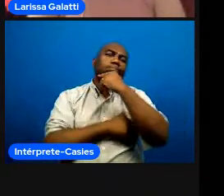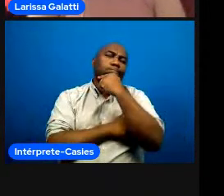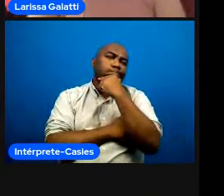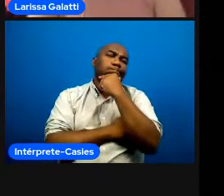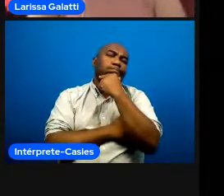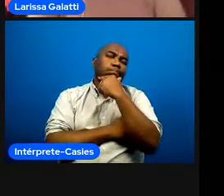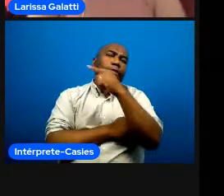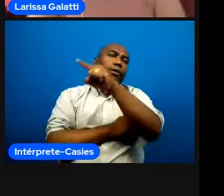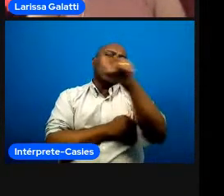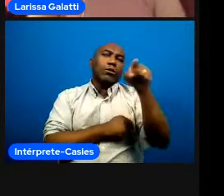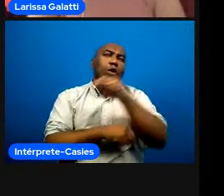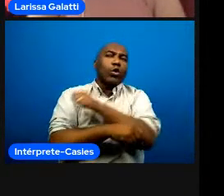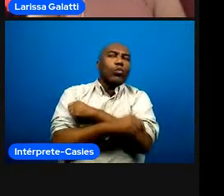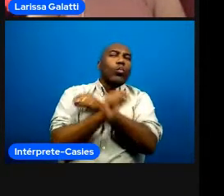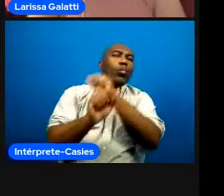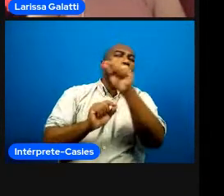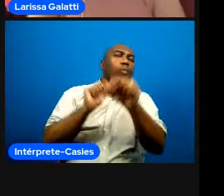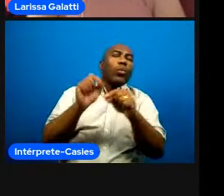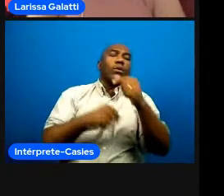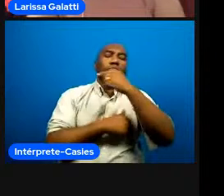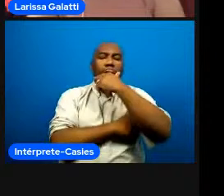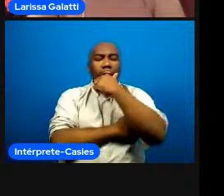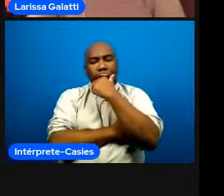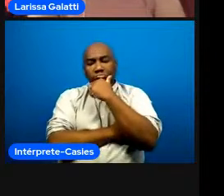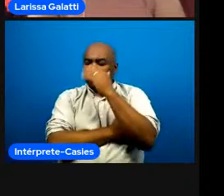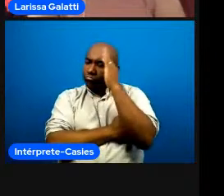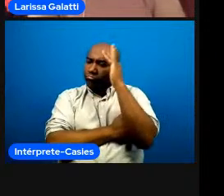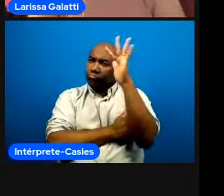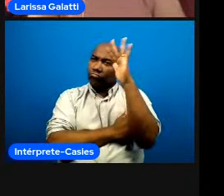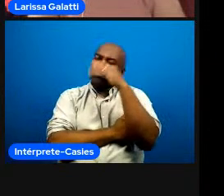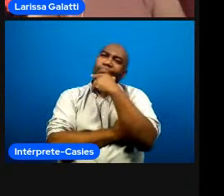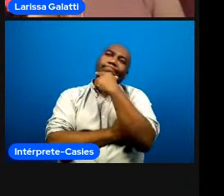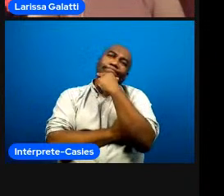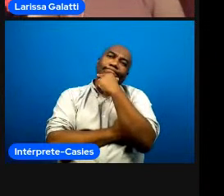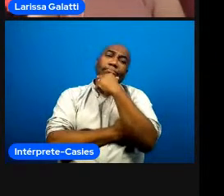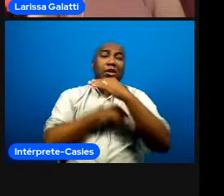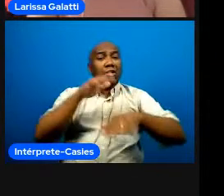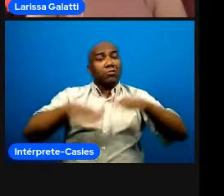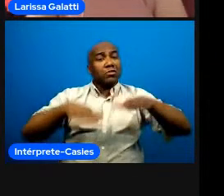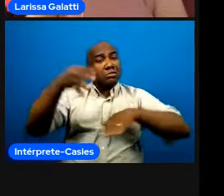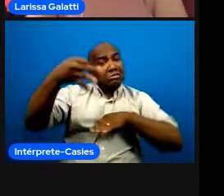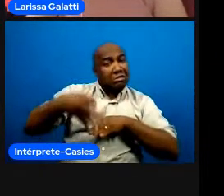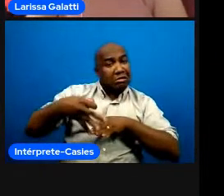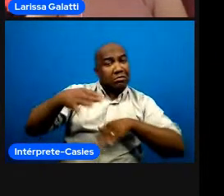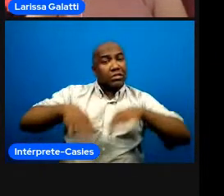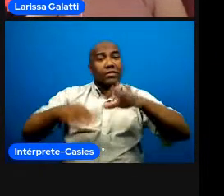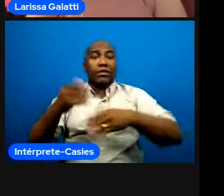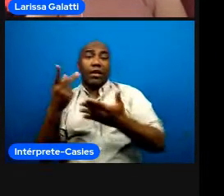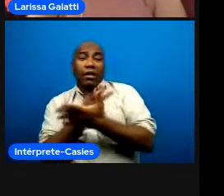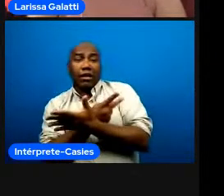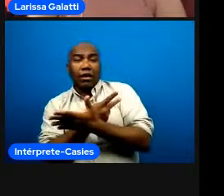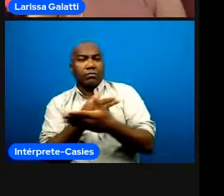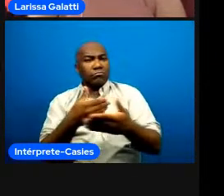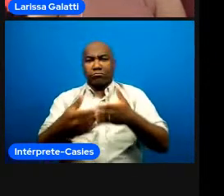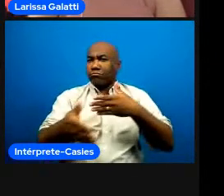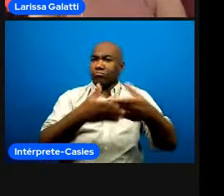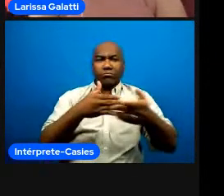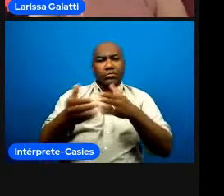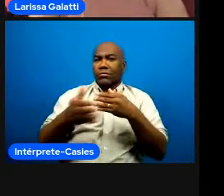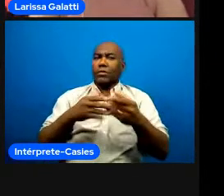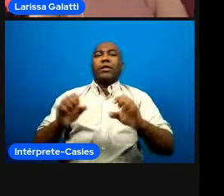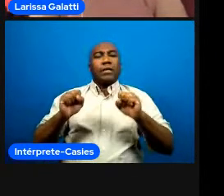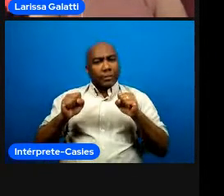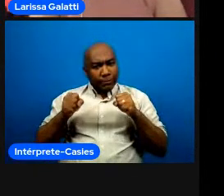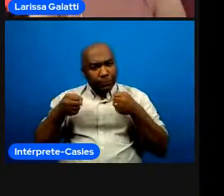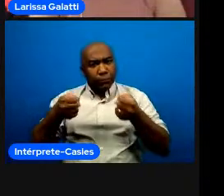tem coragem pra reconhecer falhas a gente tem acertos e erros o tempo todo e lutar pra melhorar né e buscar os caminhos de melhor acho que